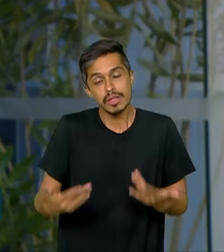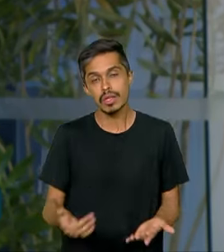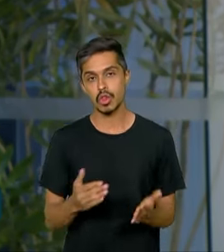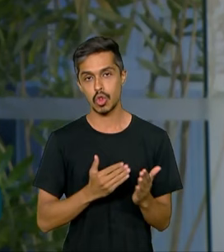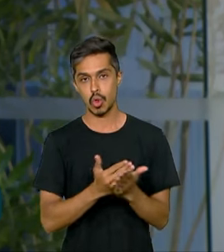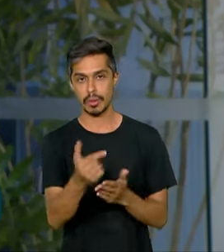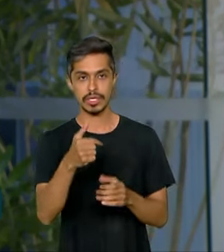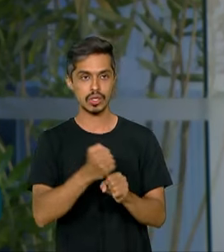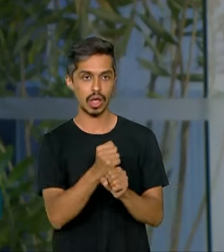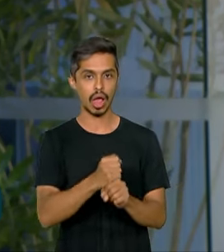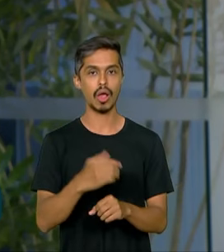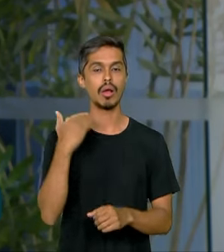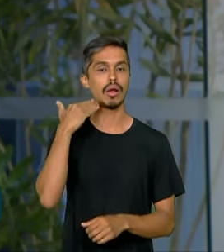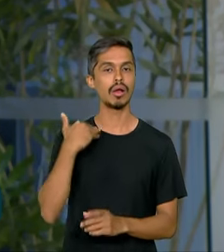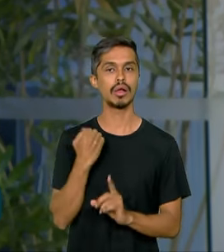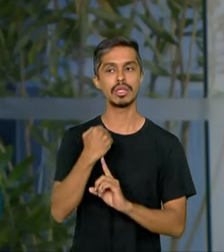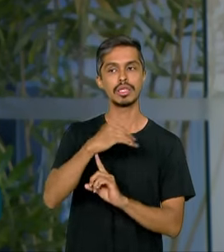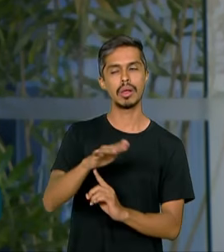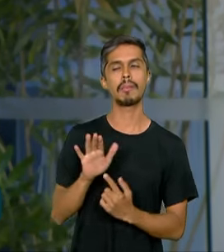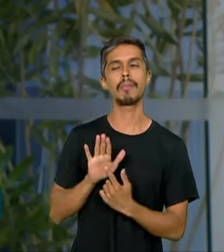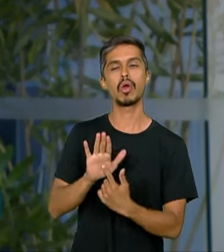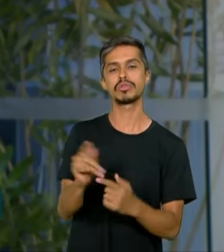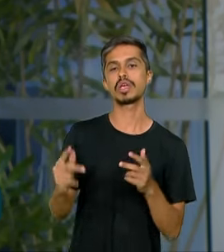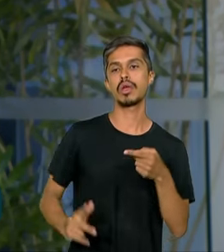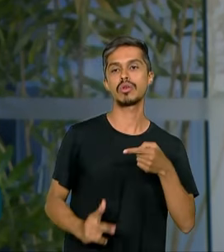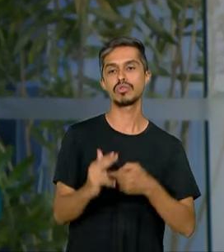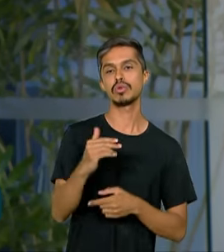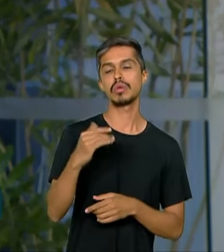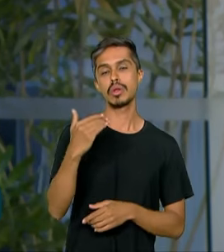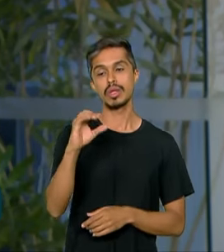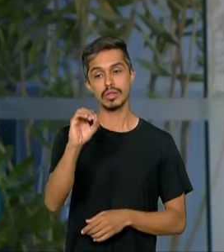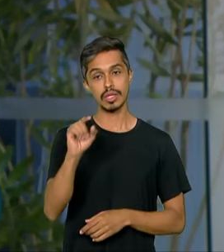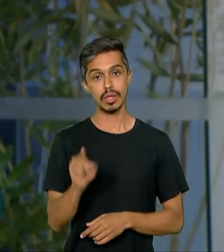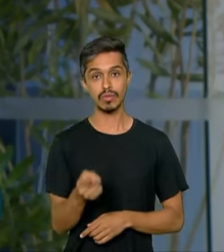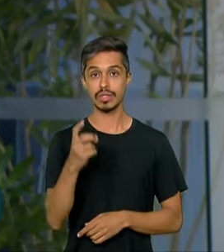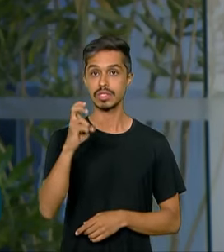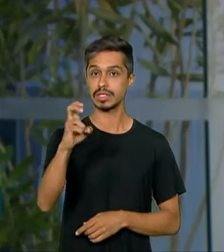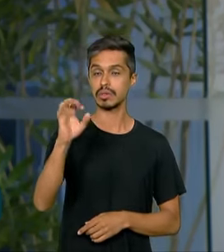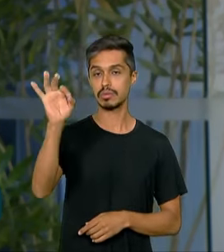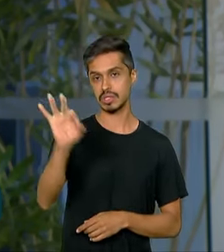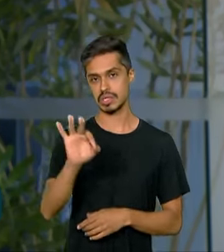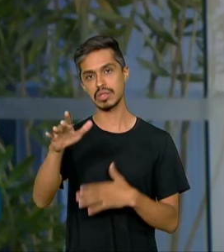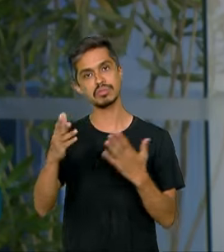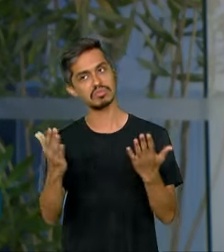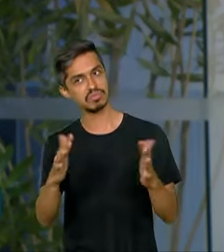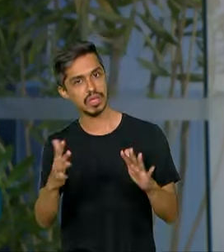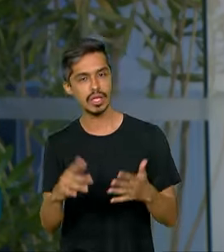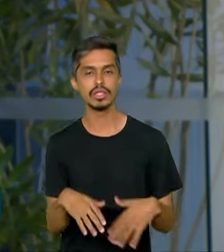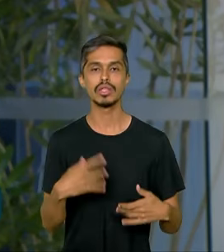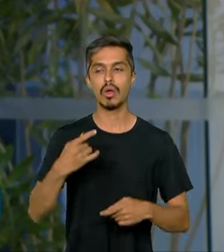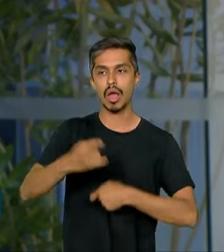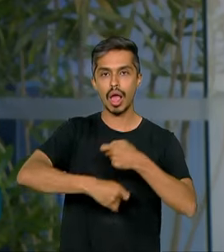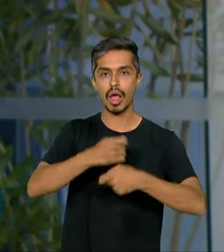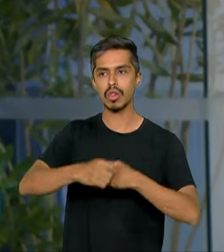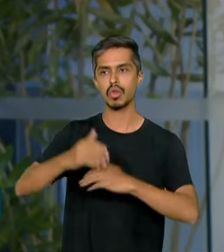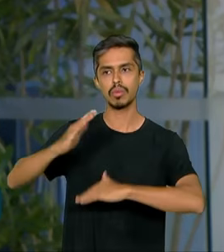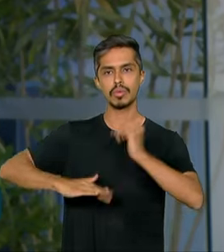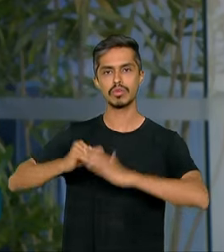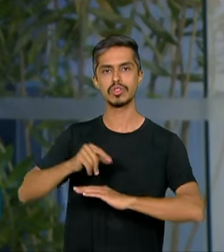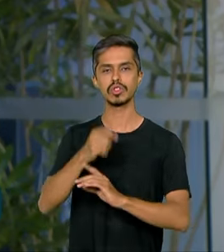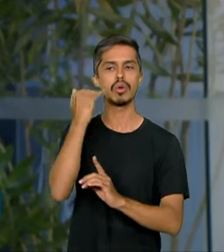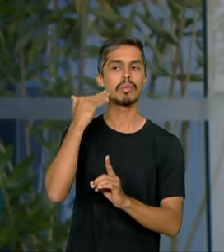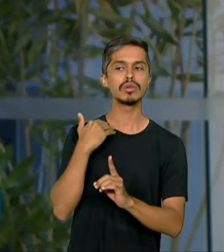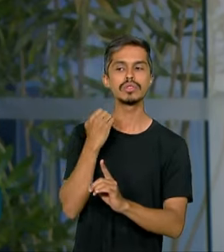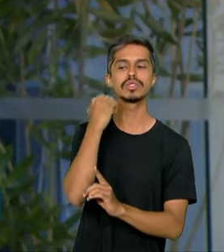esse início de ano, o Banco Central já sinalizou que o corte vai ser de meio ponto percentual e os economistas ouvidos pelo Banco Central